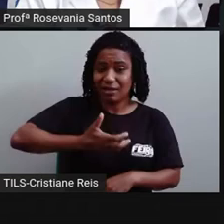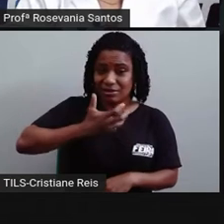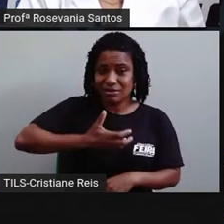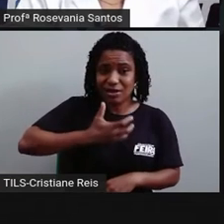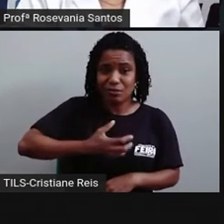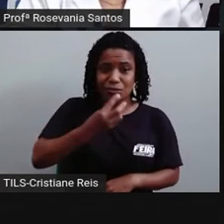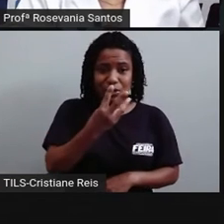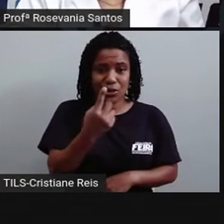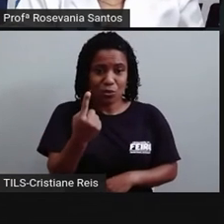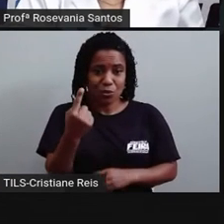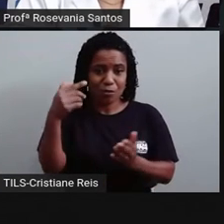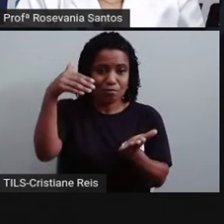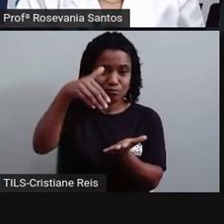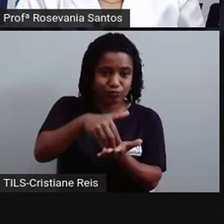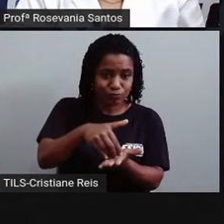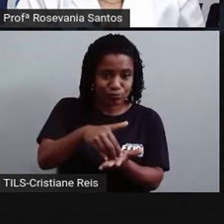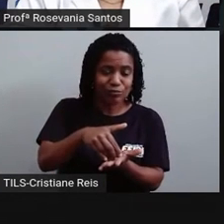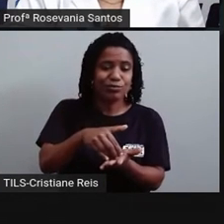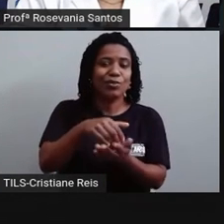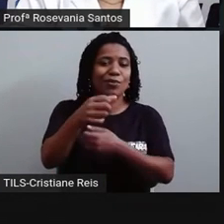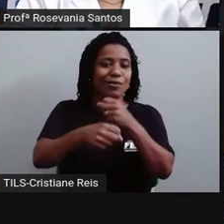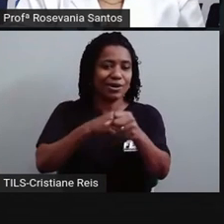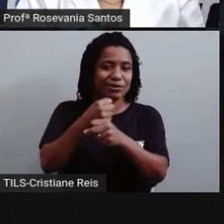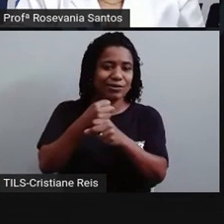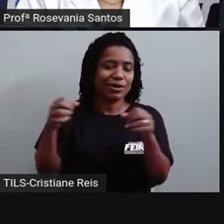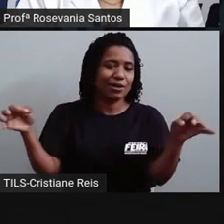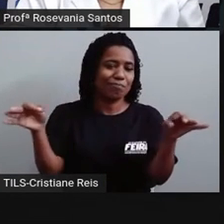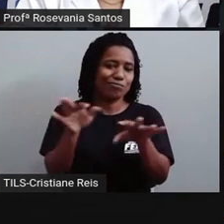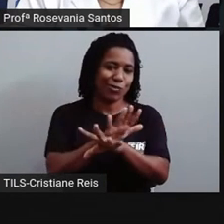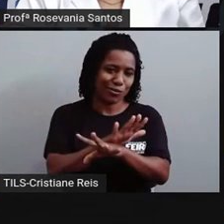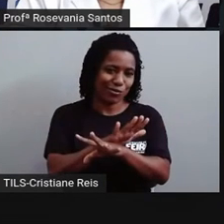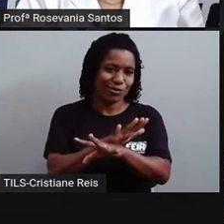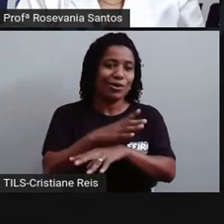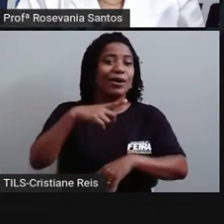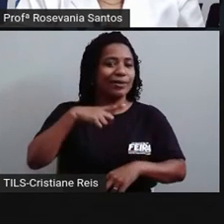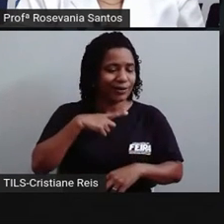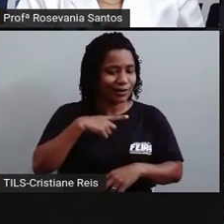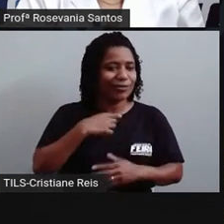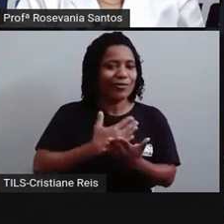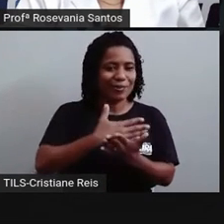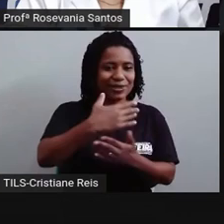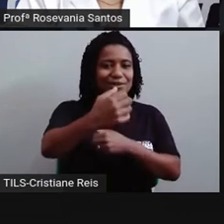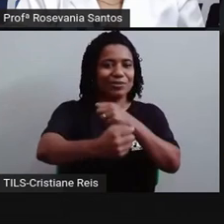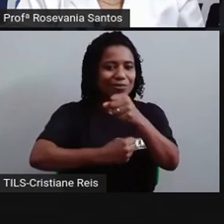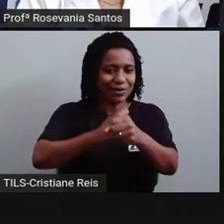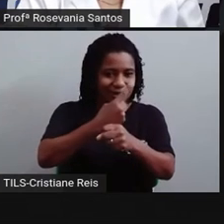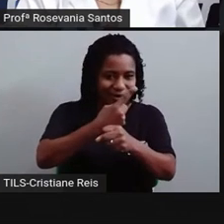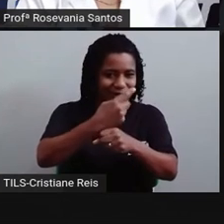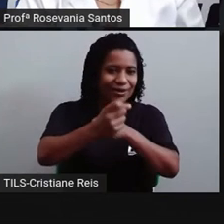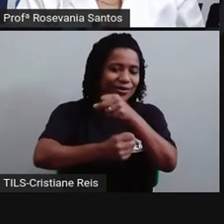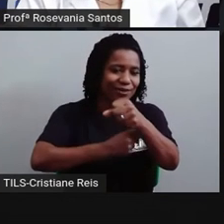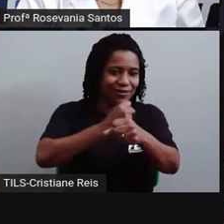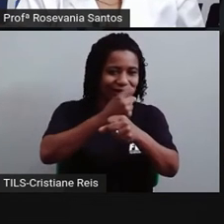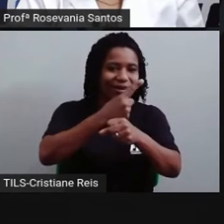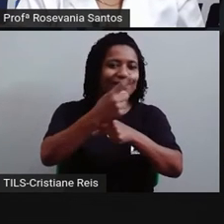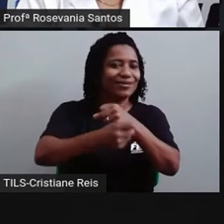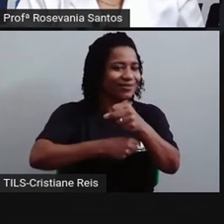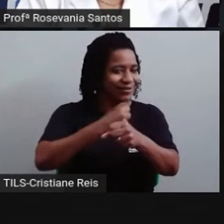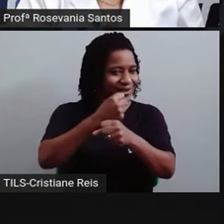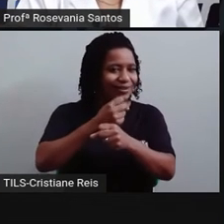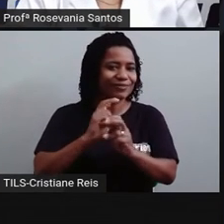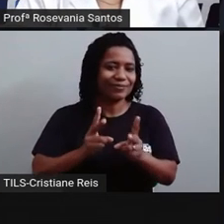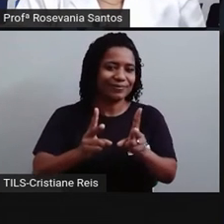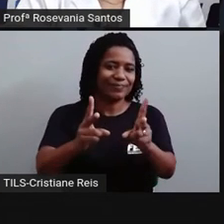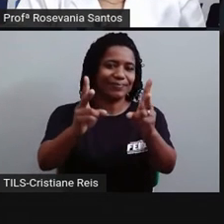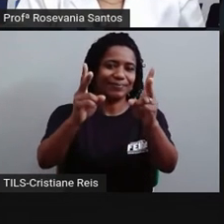dia do ano, né, que é o primeiro de janeiro, é a gente estar passando de um ponto mais afastado, vamos dizer assim, para um período mais próximo,